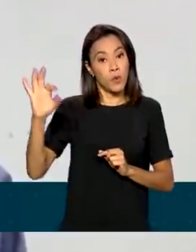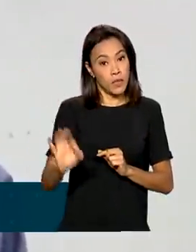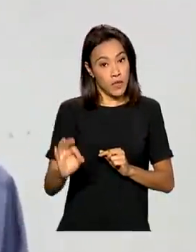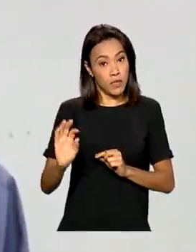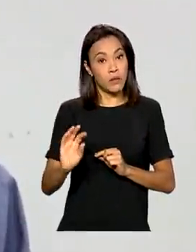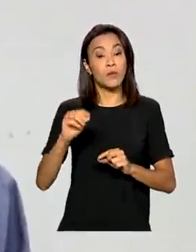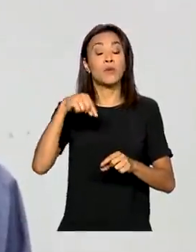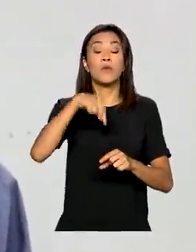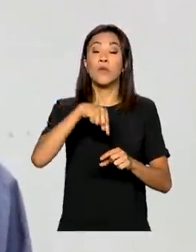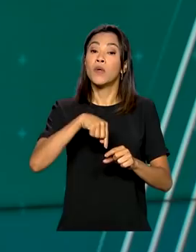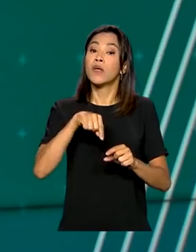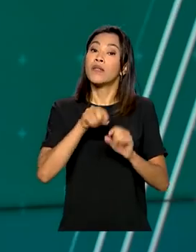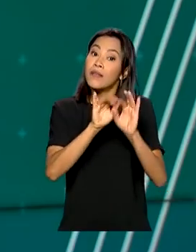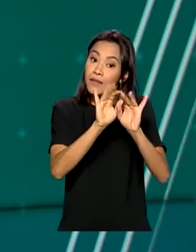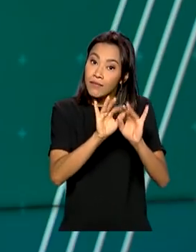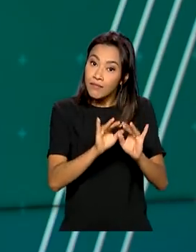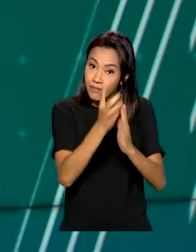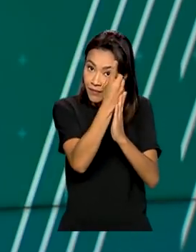calculado na declaração.